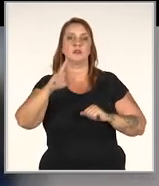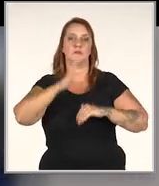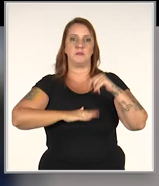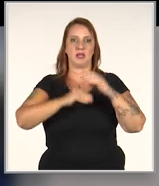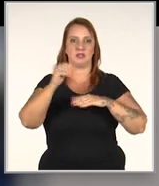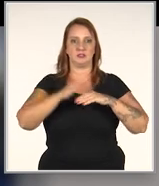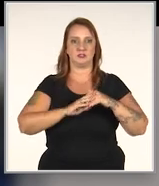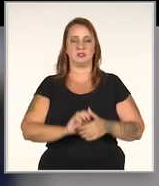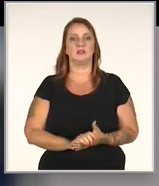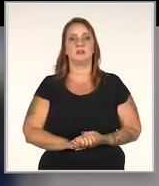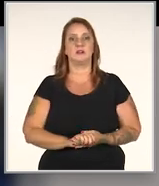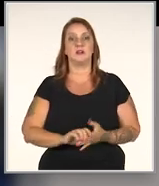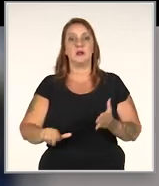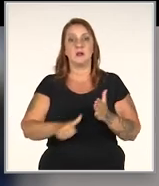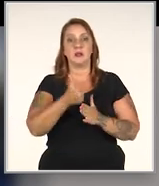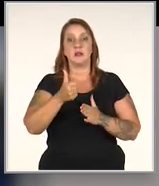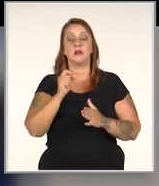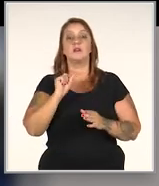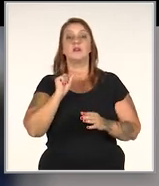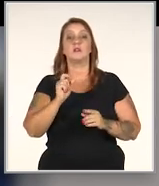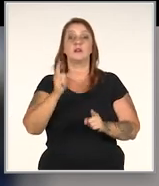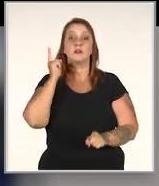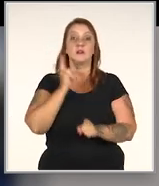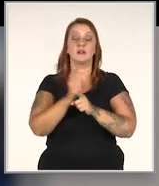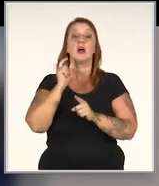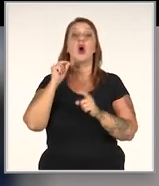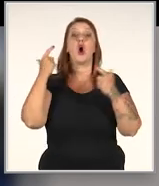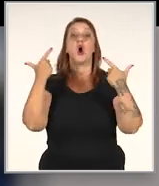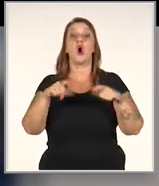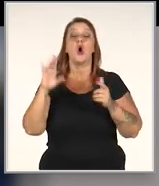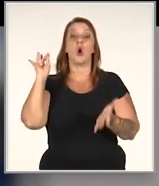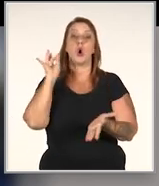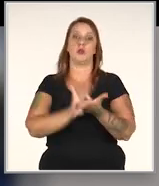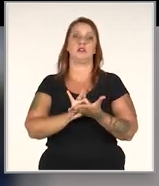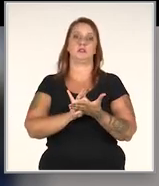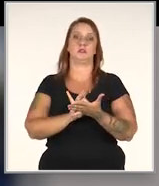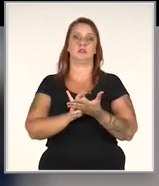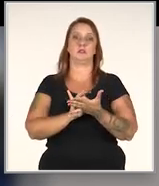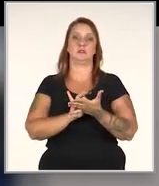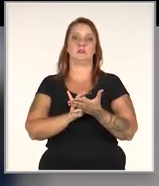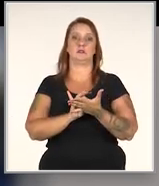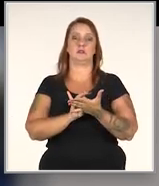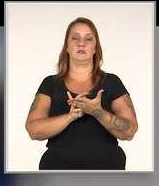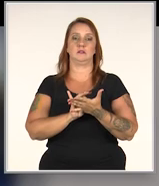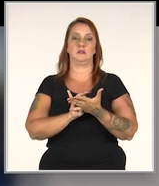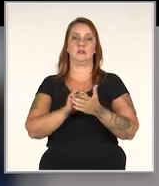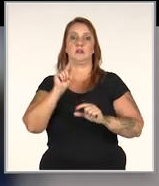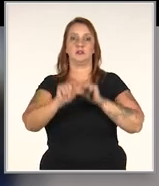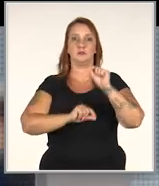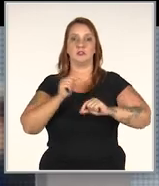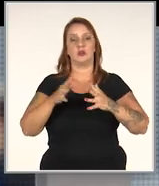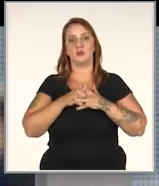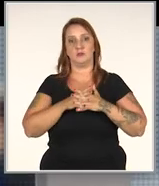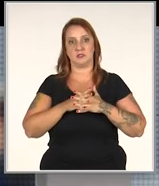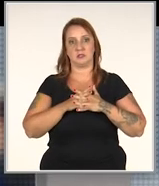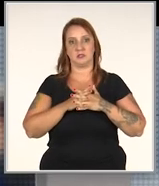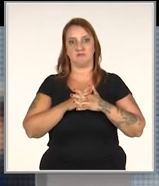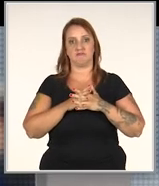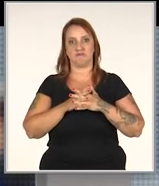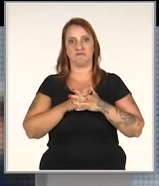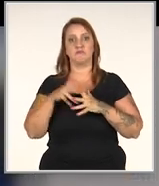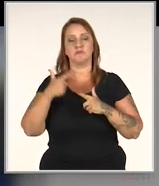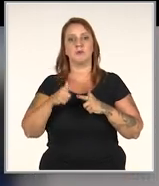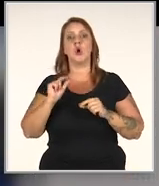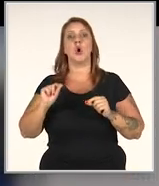colocar em prática. Então a primeira situação é identificar qual foi a origem da causa dessa confusão toda.